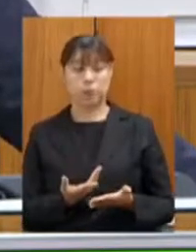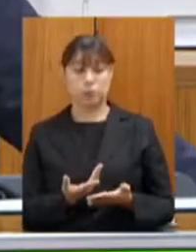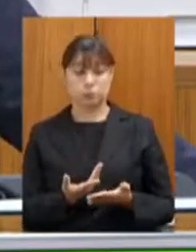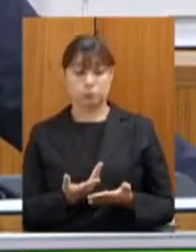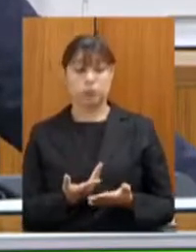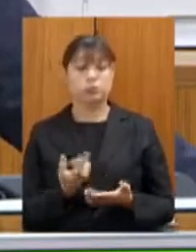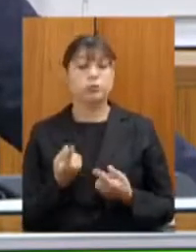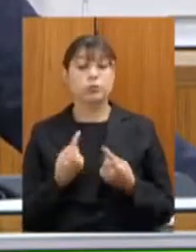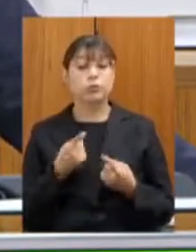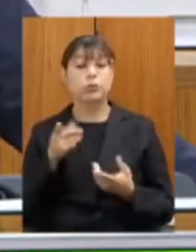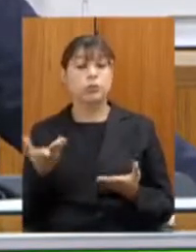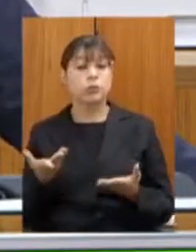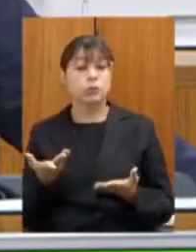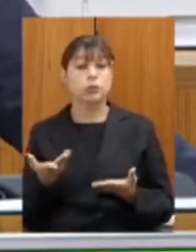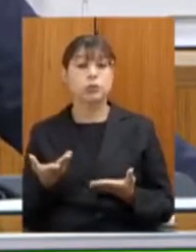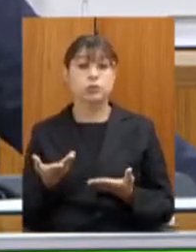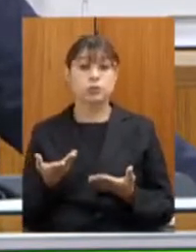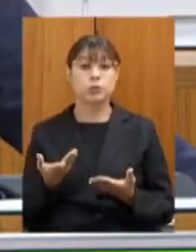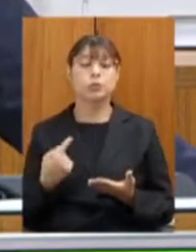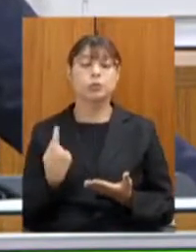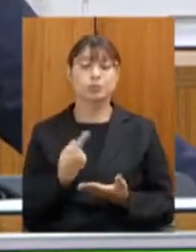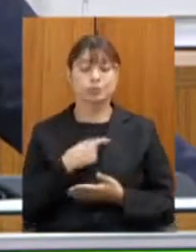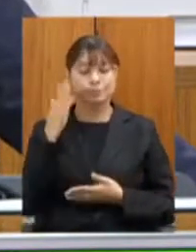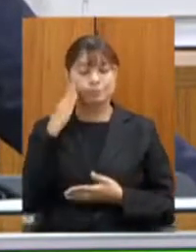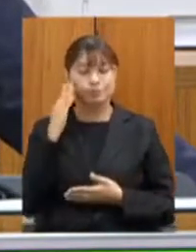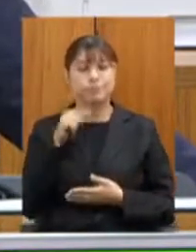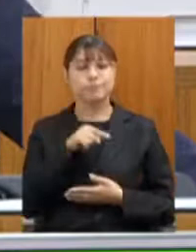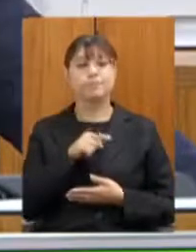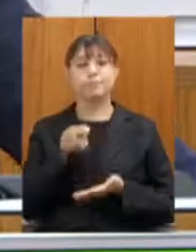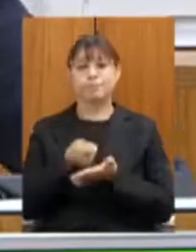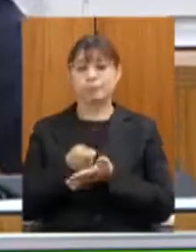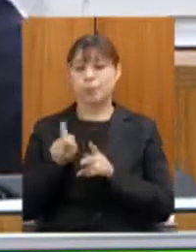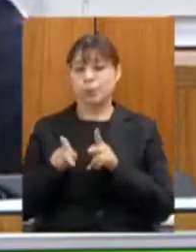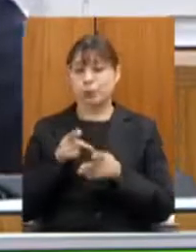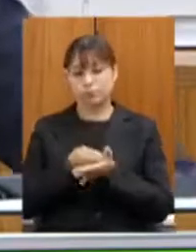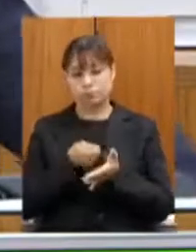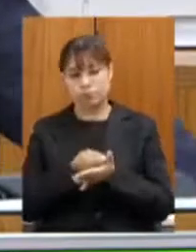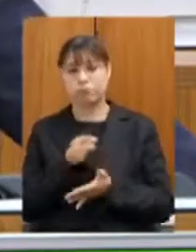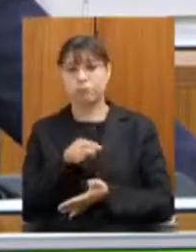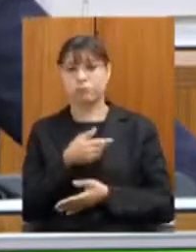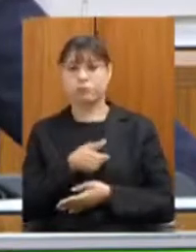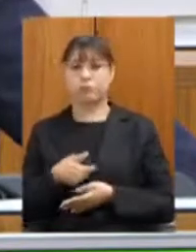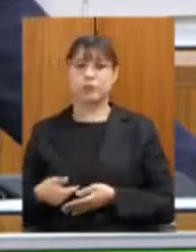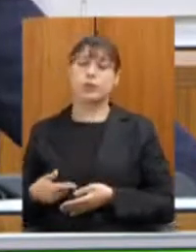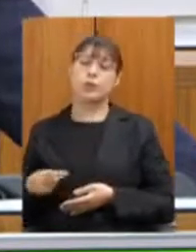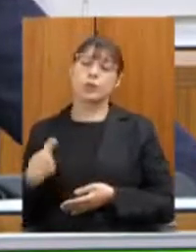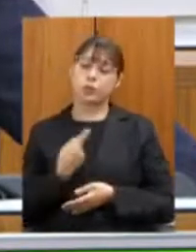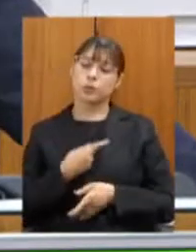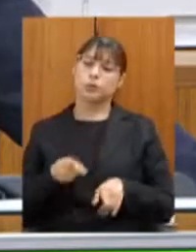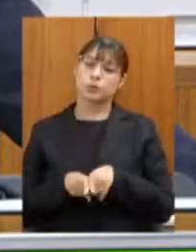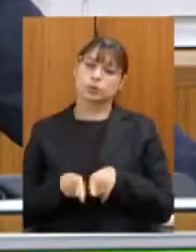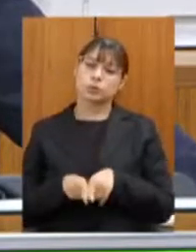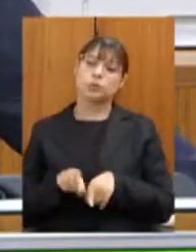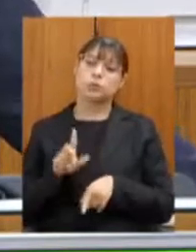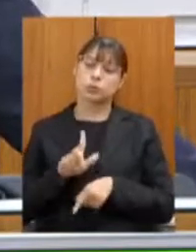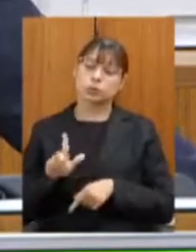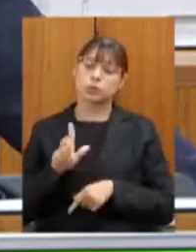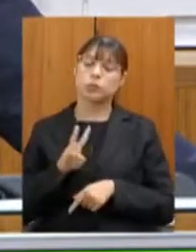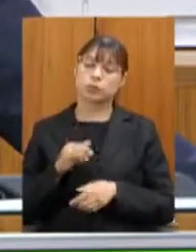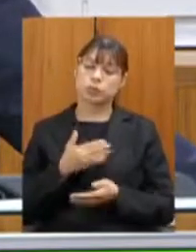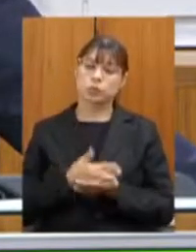rodovia chamou atenção nós sabemos ele foi cobrado pela população e nós obviamente vamos